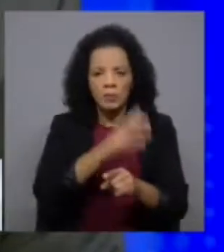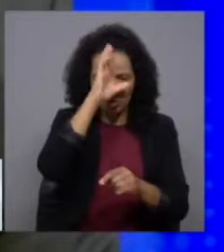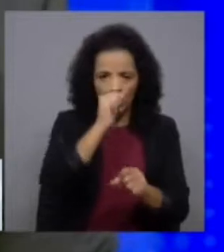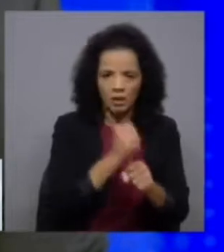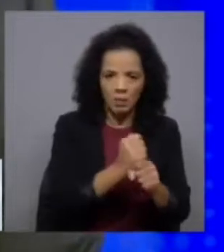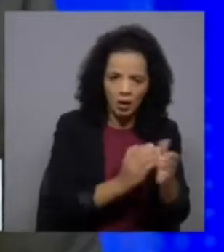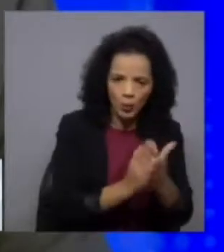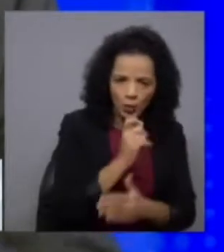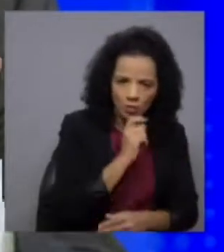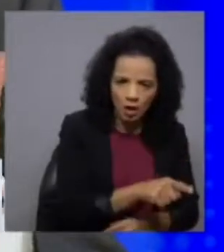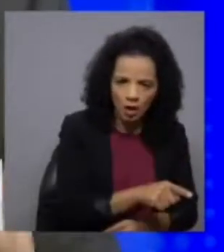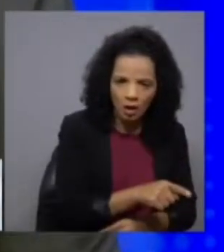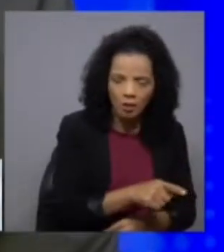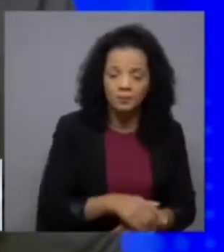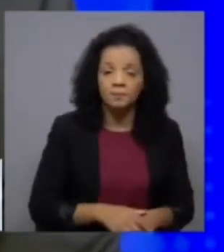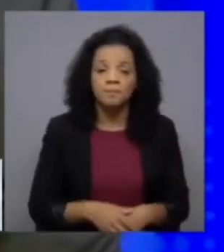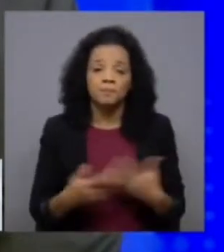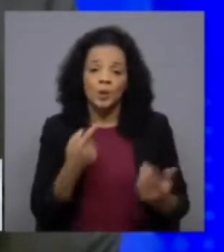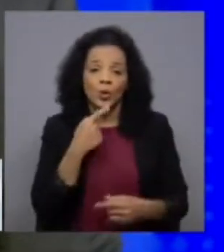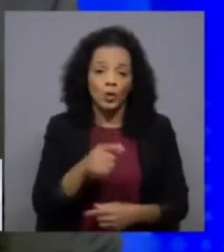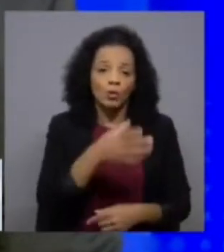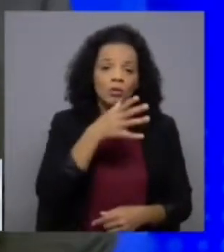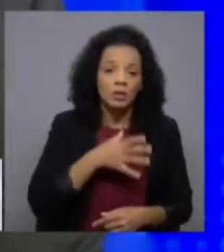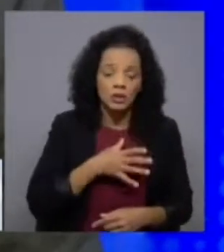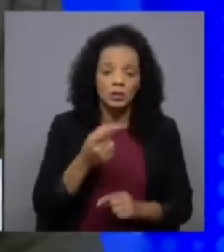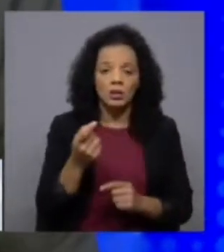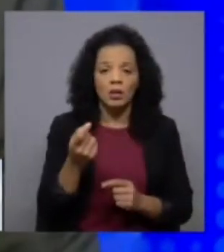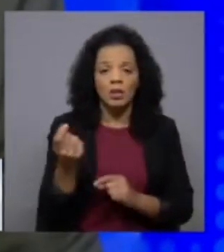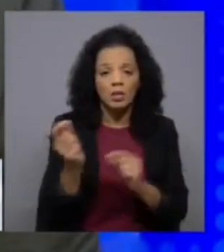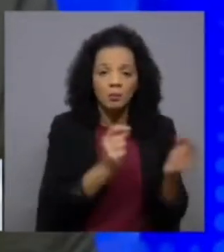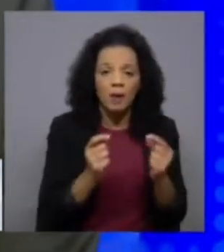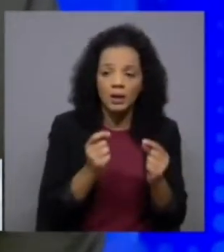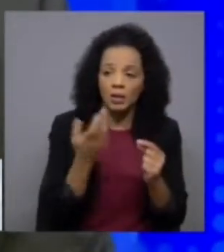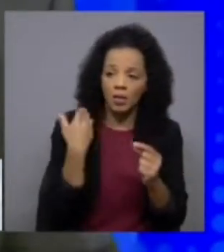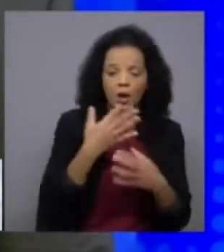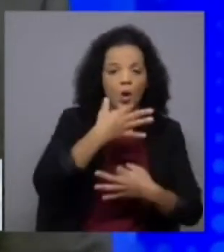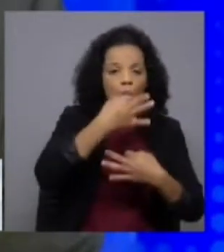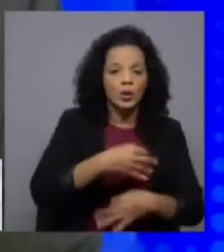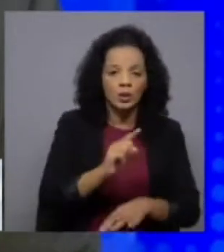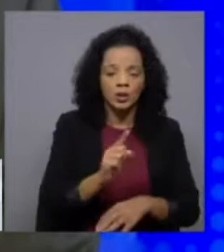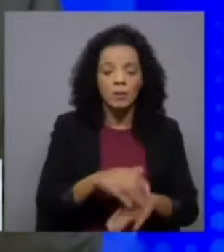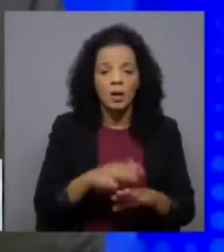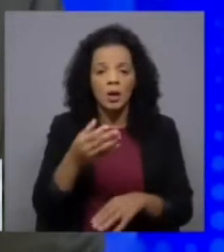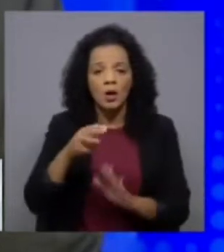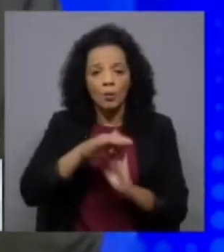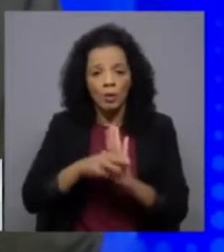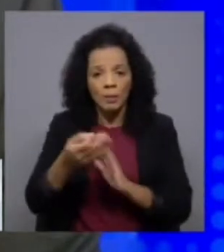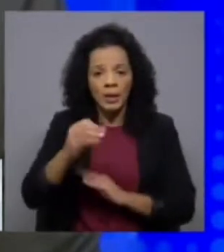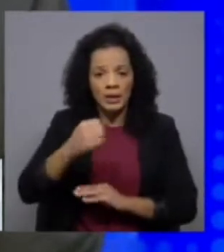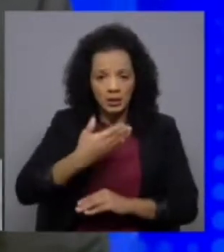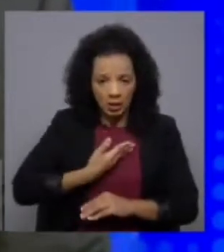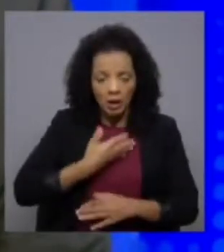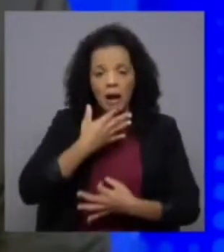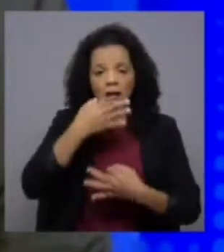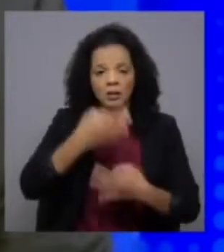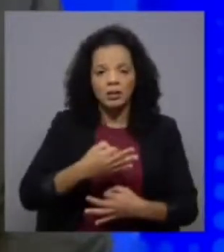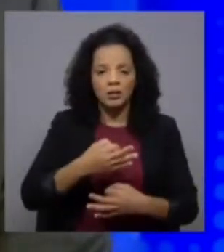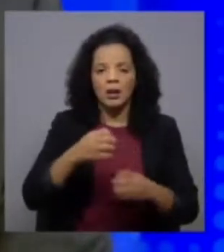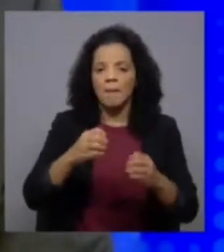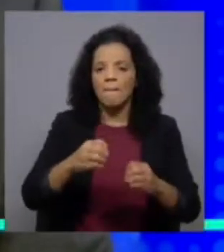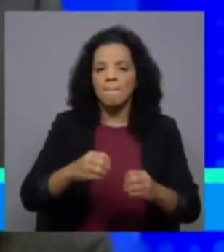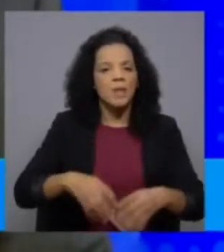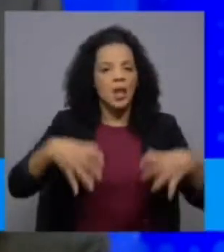Bem, Rui Rio disse-nos num debate recente que não era crente, mas eu acho que o programa do PSD acredita em milagres, porque, de facto, não é possível